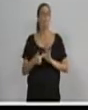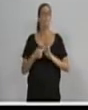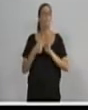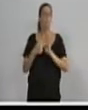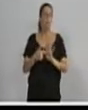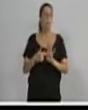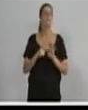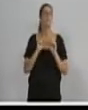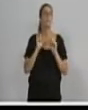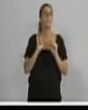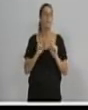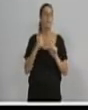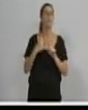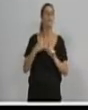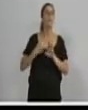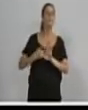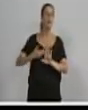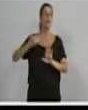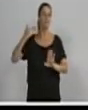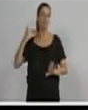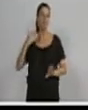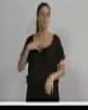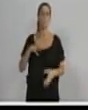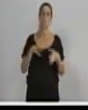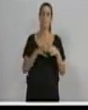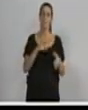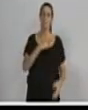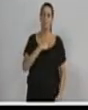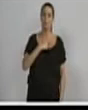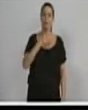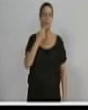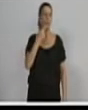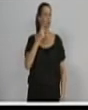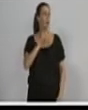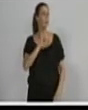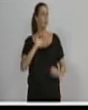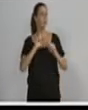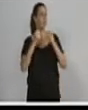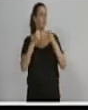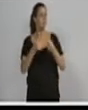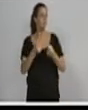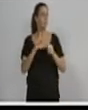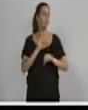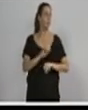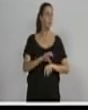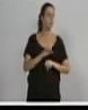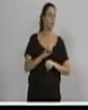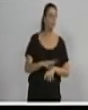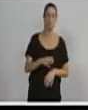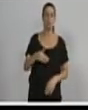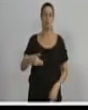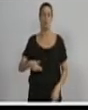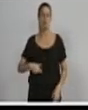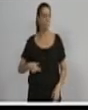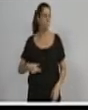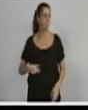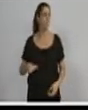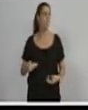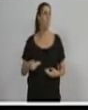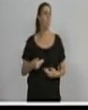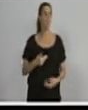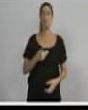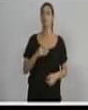definidas pelo PT, que eles conseguiram descumprir e governar mal. Governar mal. Desaprovam na educação,